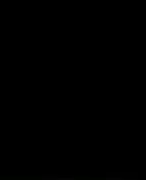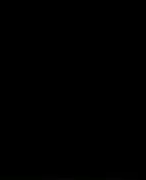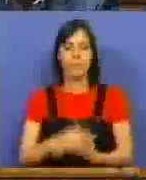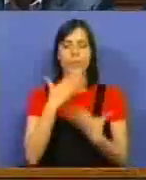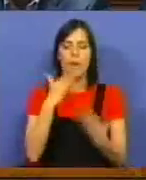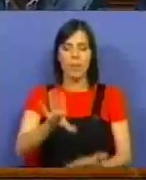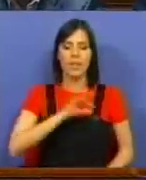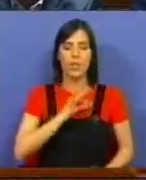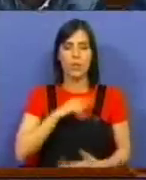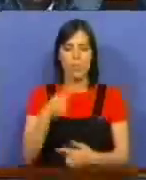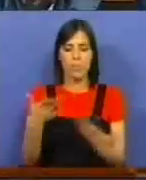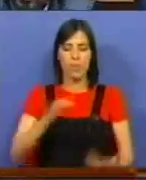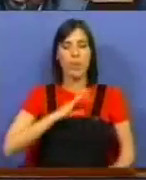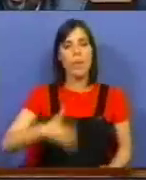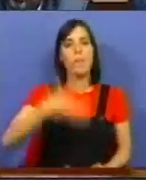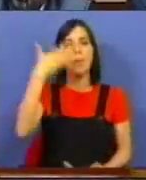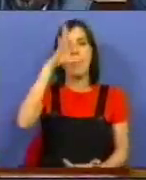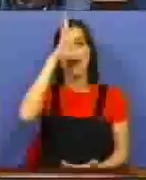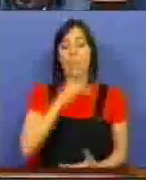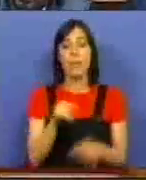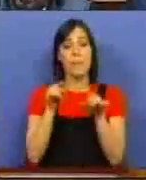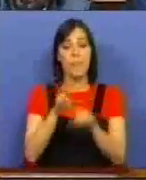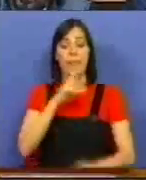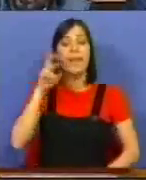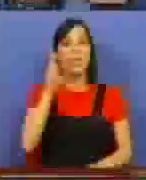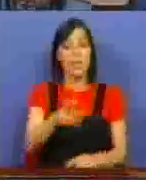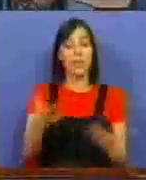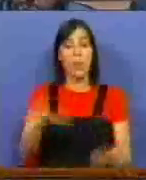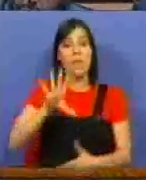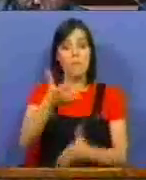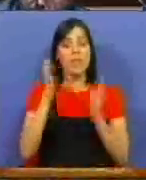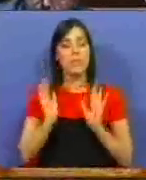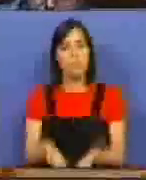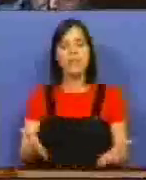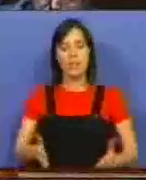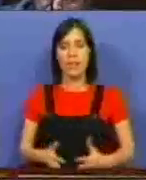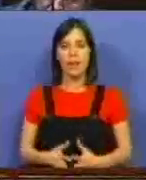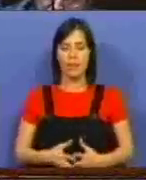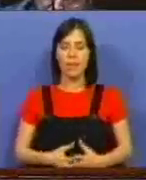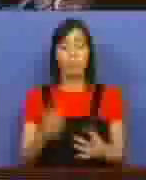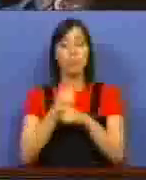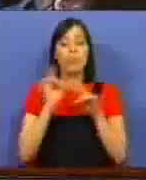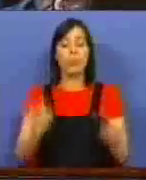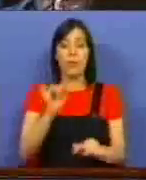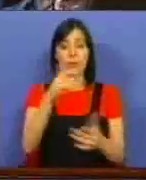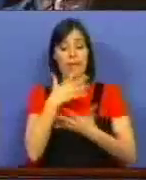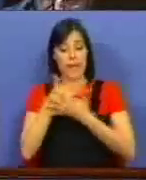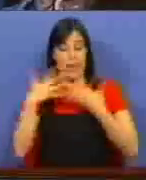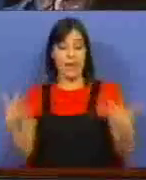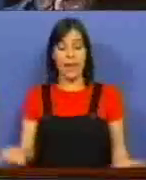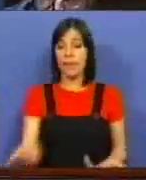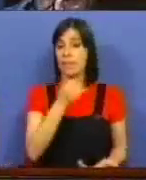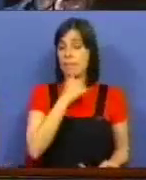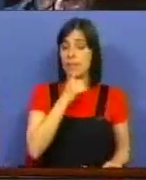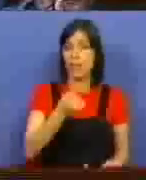Muito obrigado, Presidente. Sr. Primeiro-Ministro, era essa a resposta que o país precisava de ter. Porque a sua grande medida